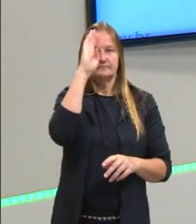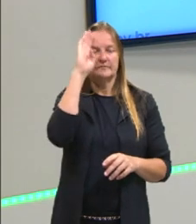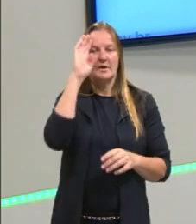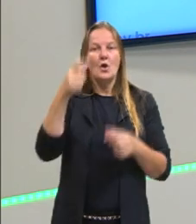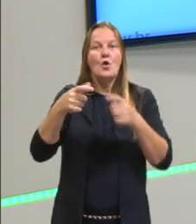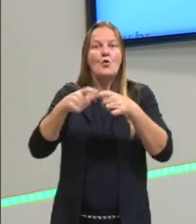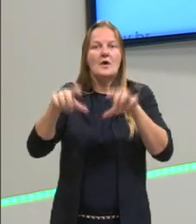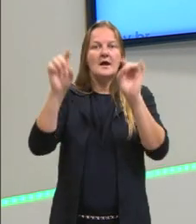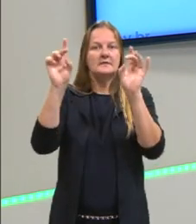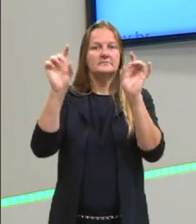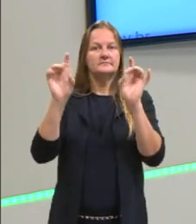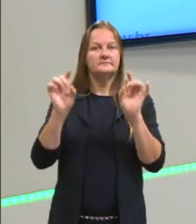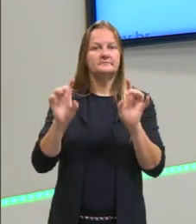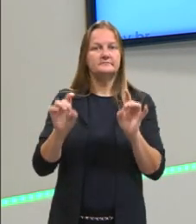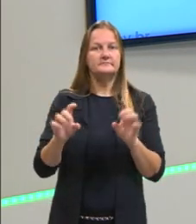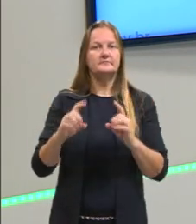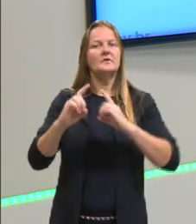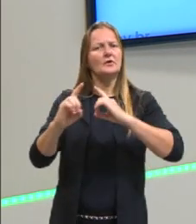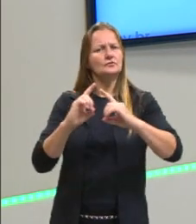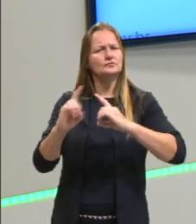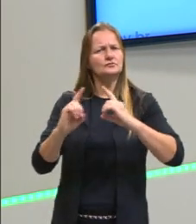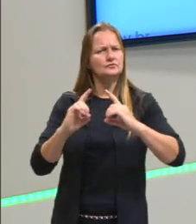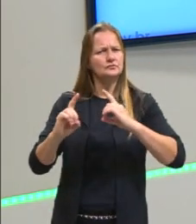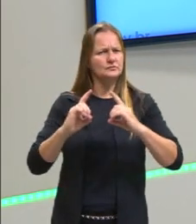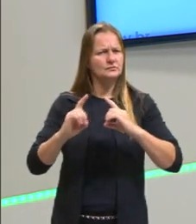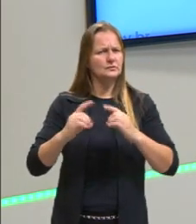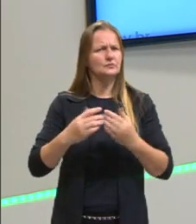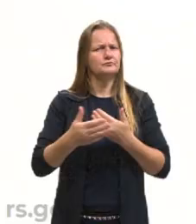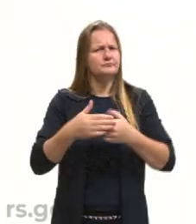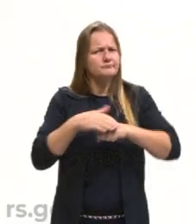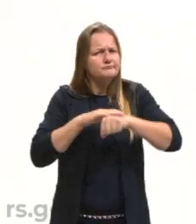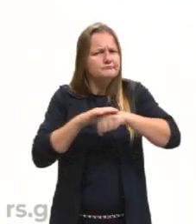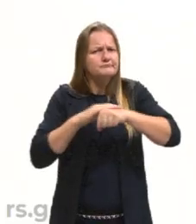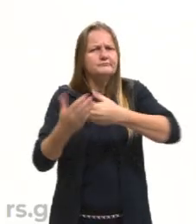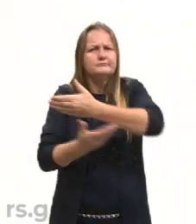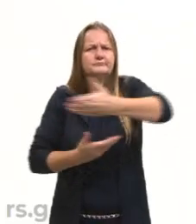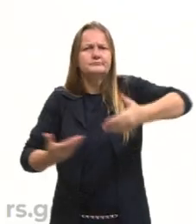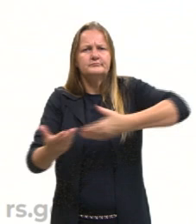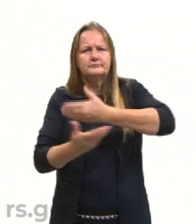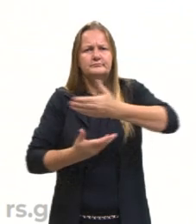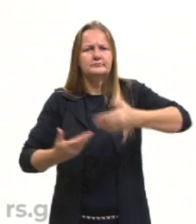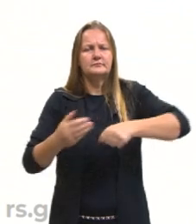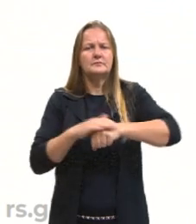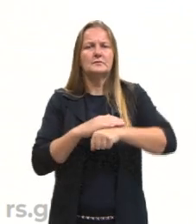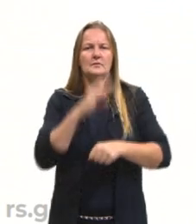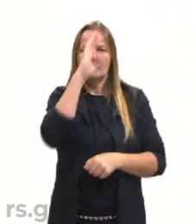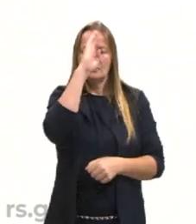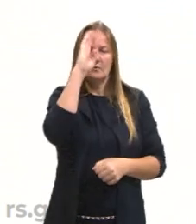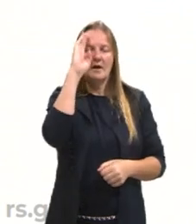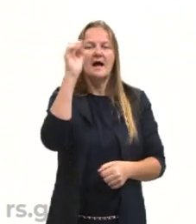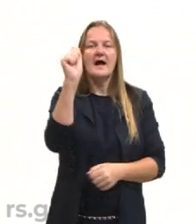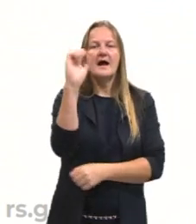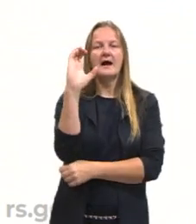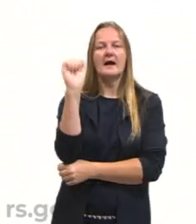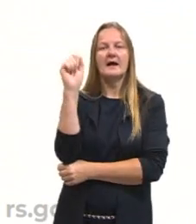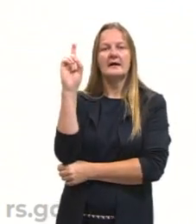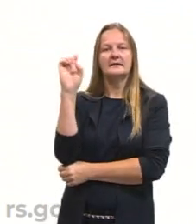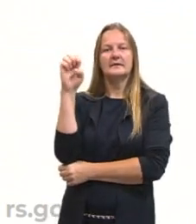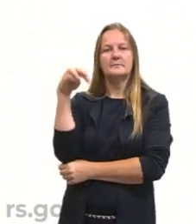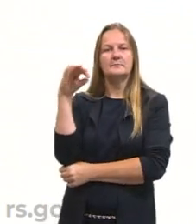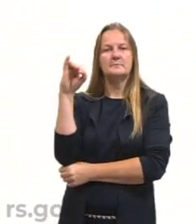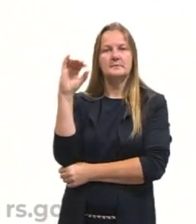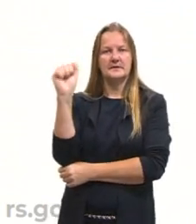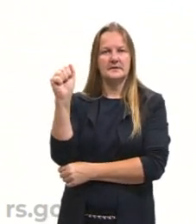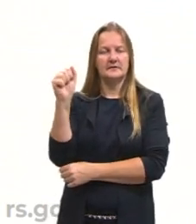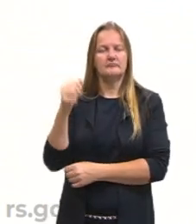faz as suas discussões, a sua teoria do conhecimento vai ser na Academia. Por isso que comumente nós